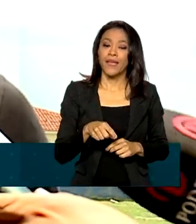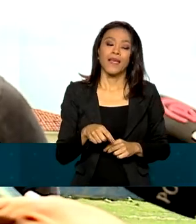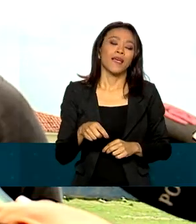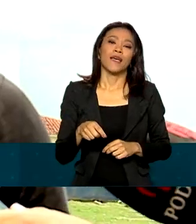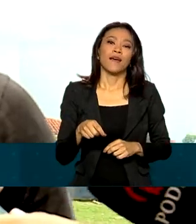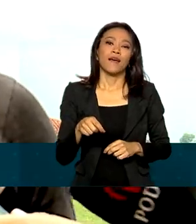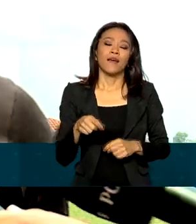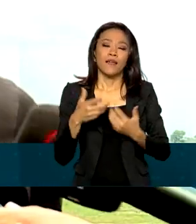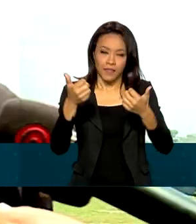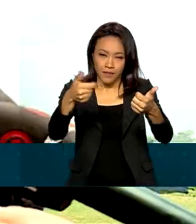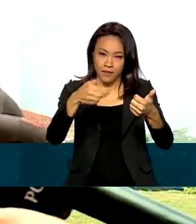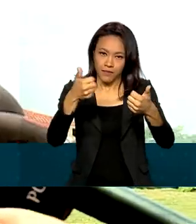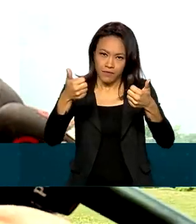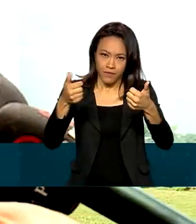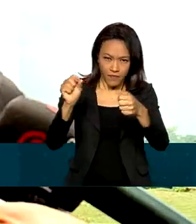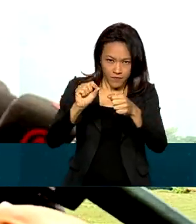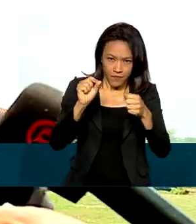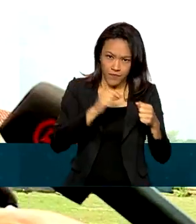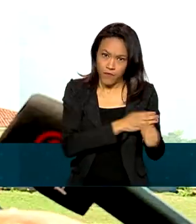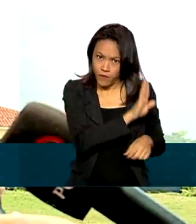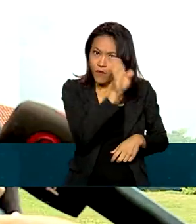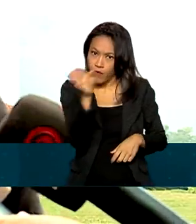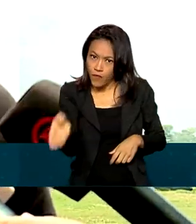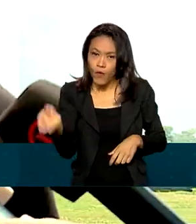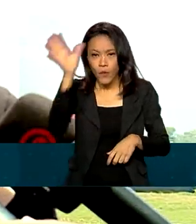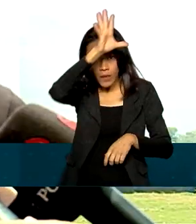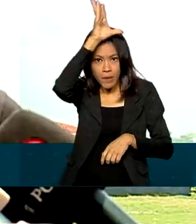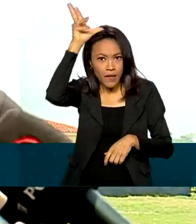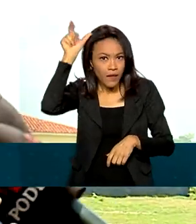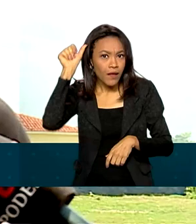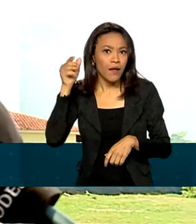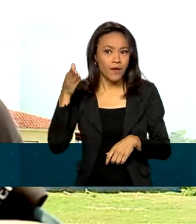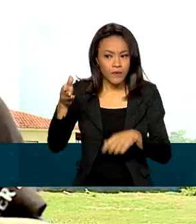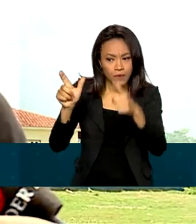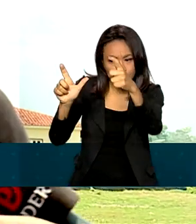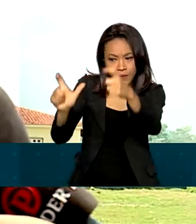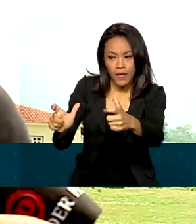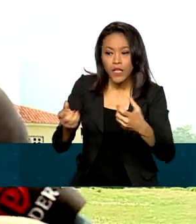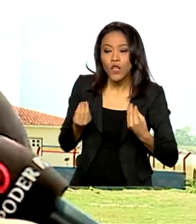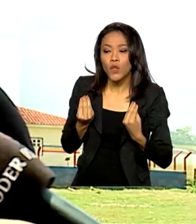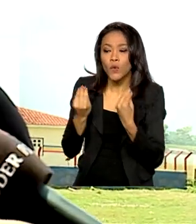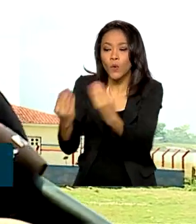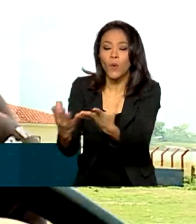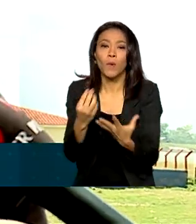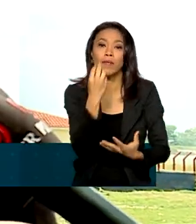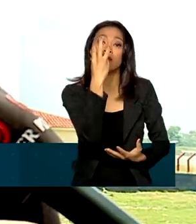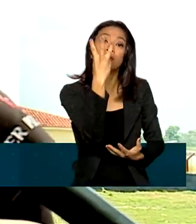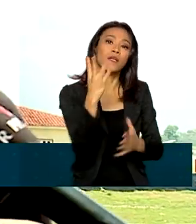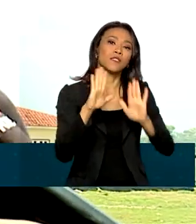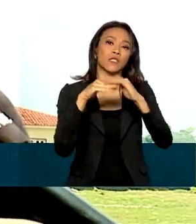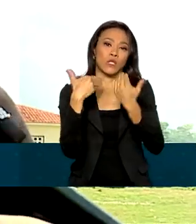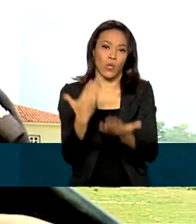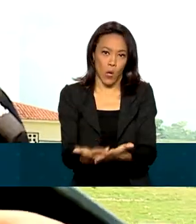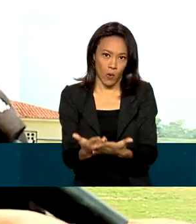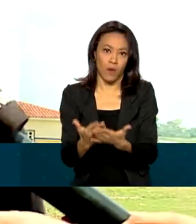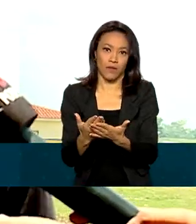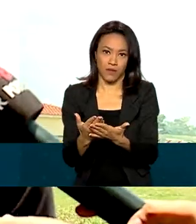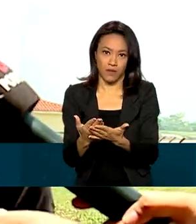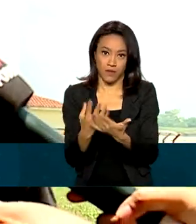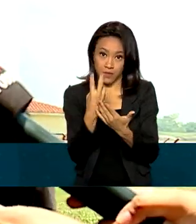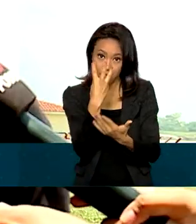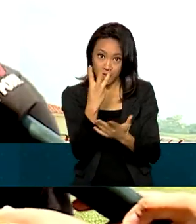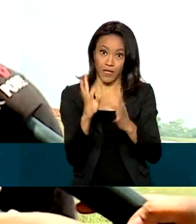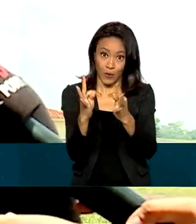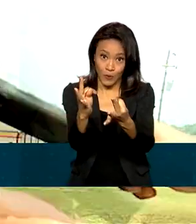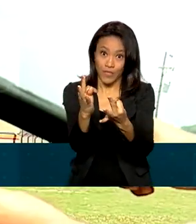Eles fizeram o Gateway lá em Manaus, que é a porta de entrada, e fizeram uma doação para três escolas para fazer o teste. E essa